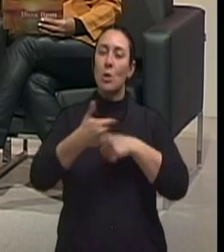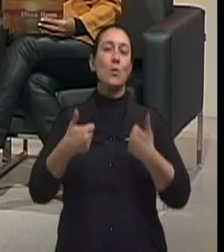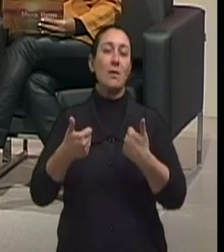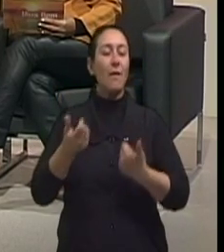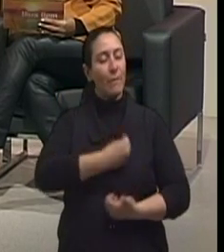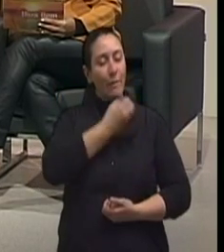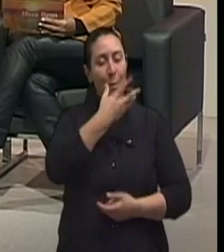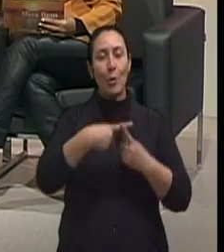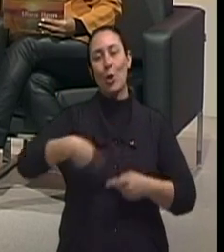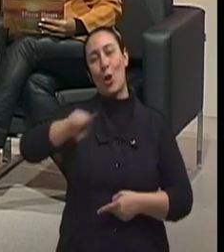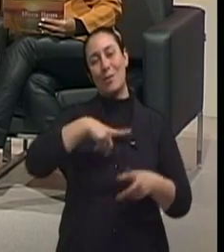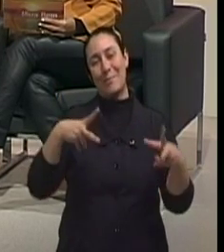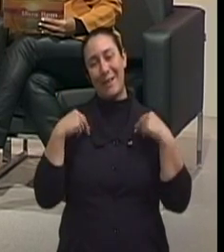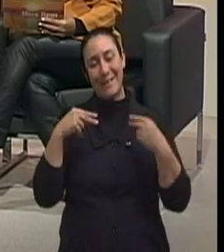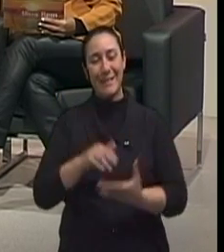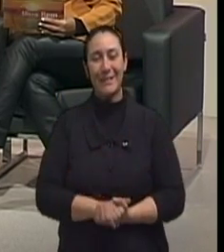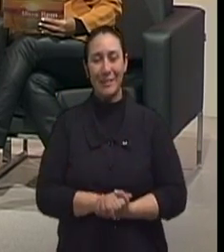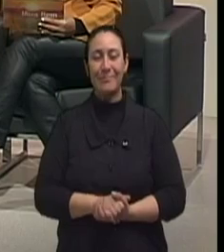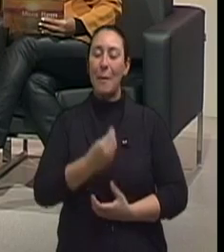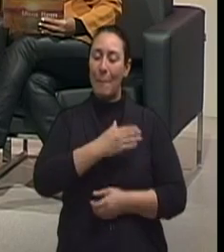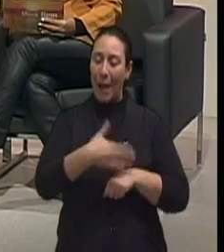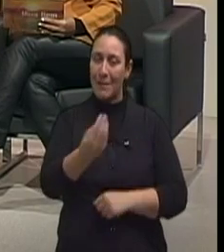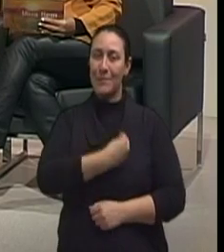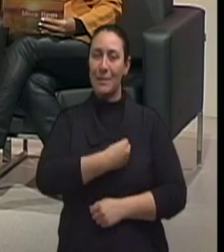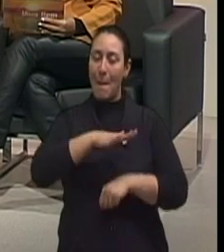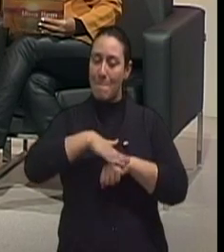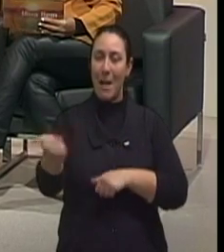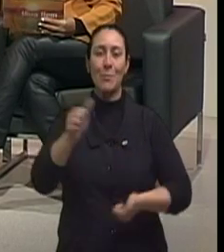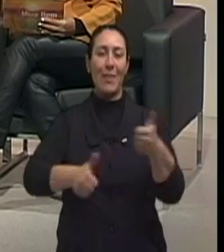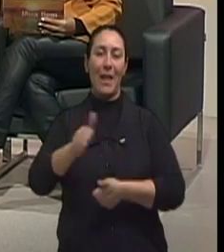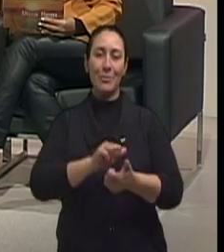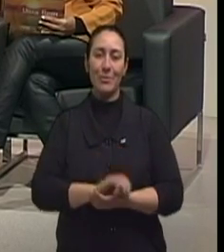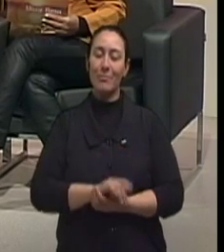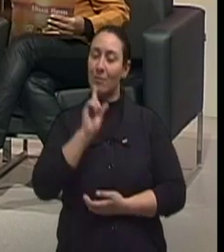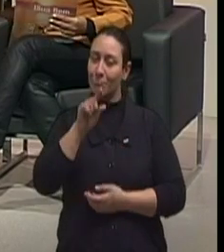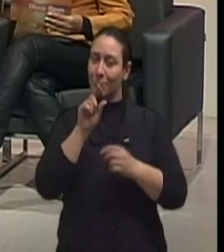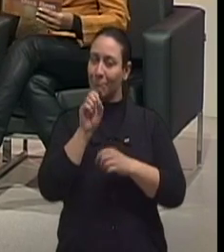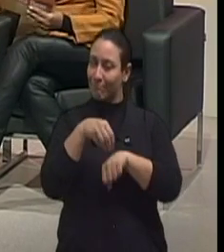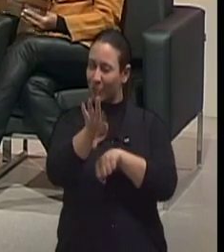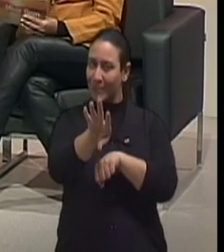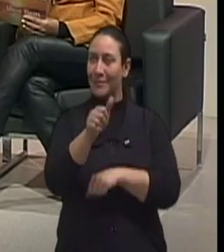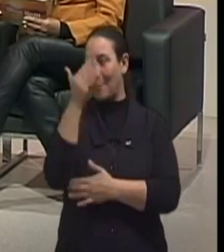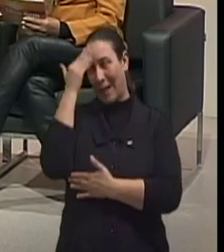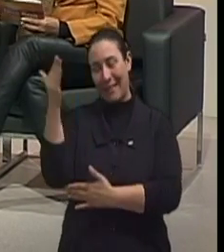Viva bem, porque a gente merece, né. Mais vida, com mais qualidade. Essa é a nossa dica. Muito obrigada, doutor. Obrigado.